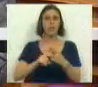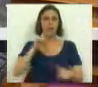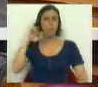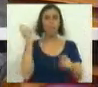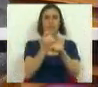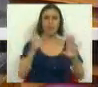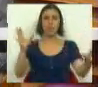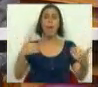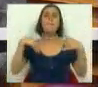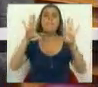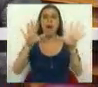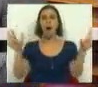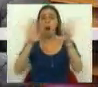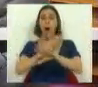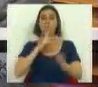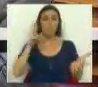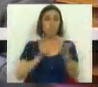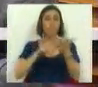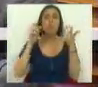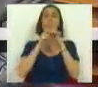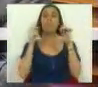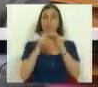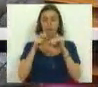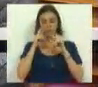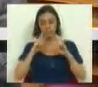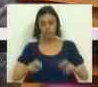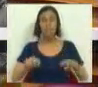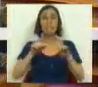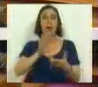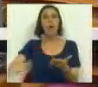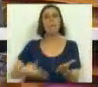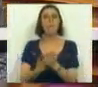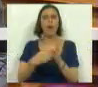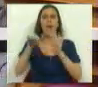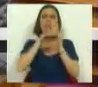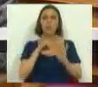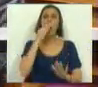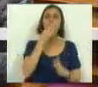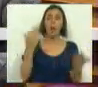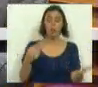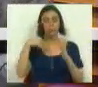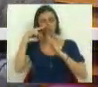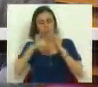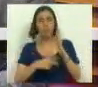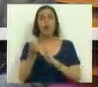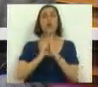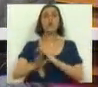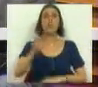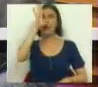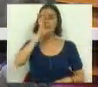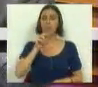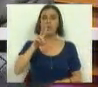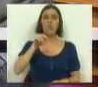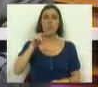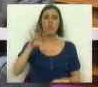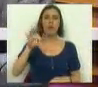exigência. Mas mascara verdadeiramente o problema que encontramos nesta proposta de Estatuto de Aluno ou mesmo que encontramos no despacho do Sr. Ministro do